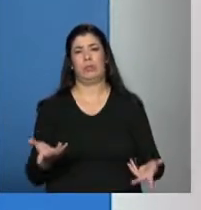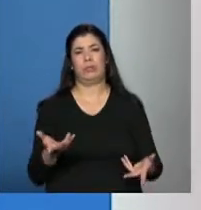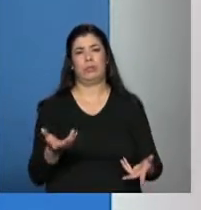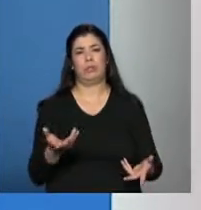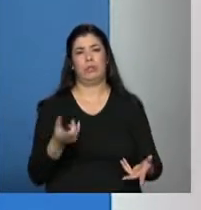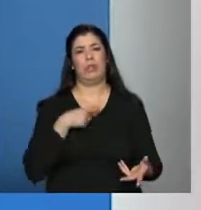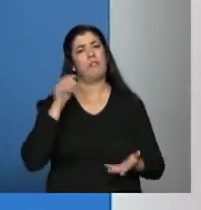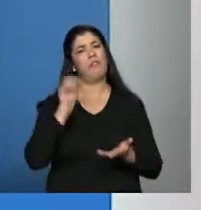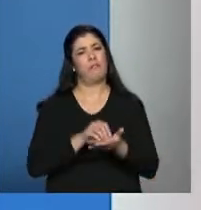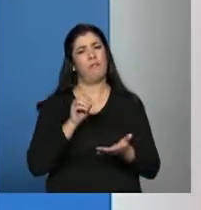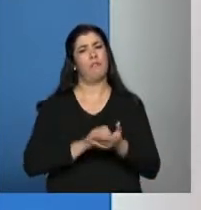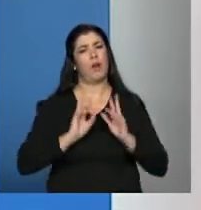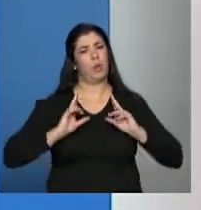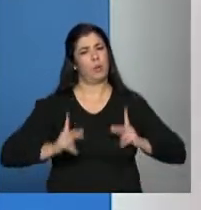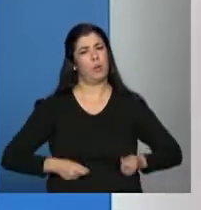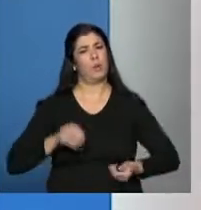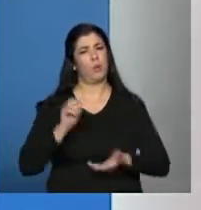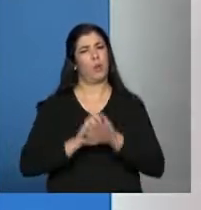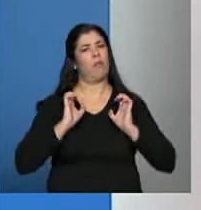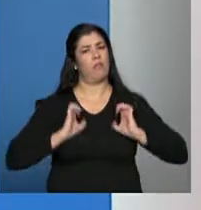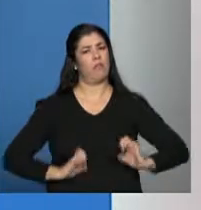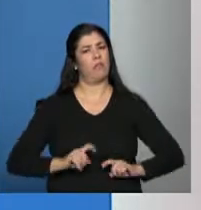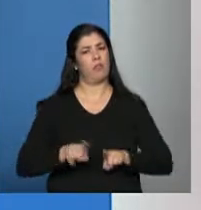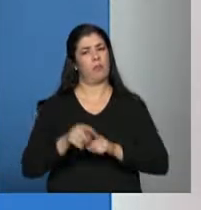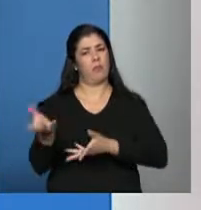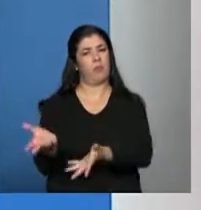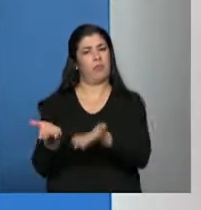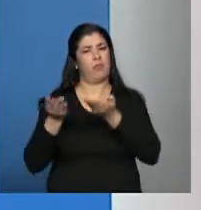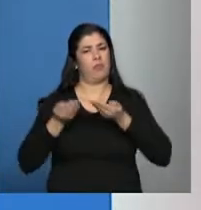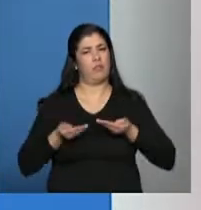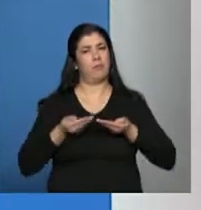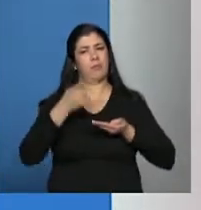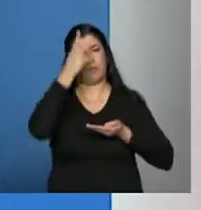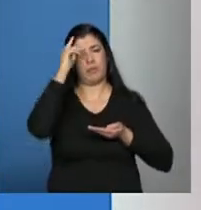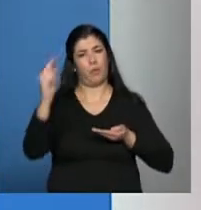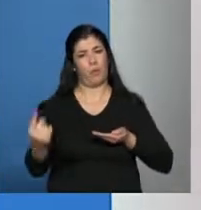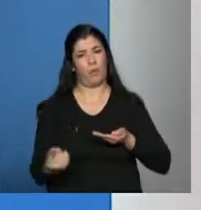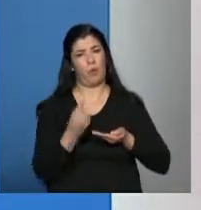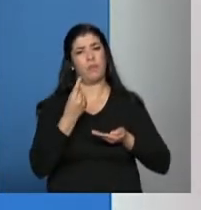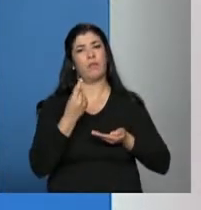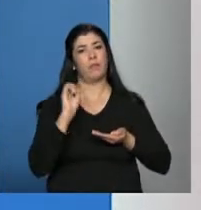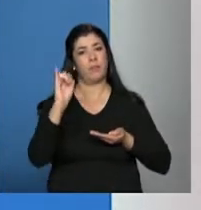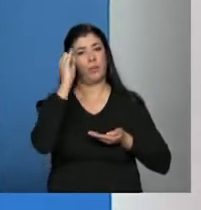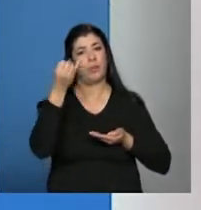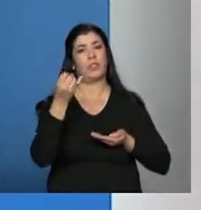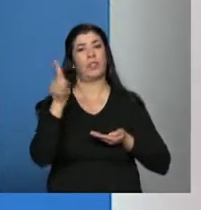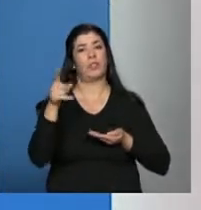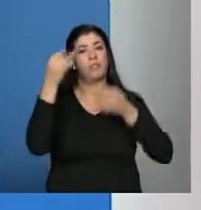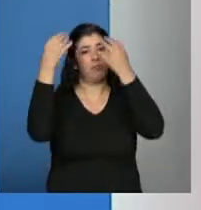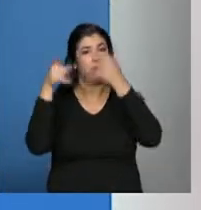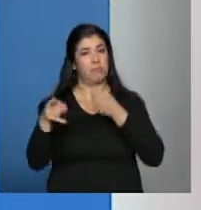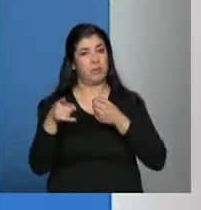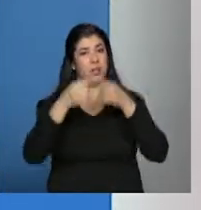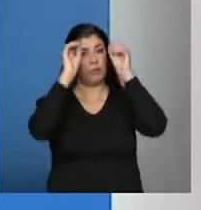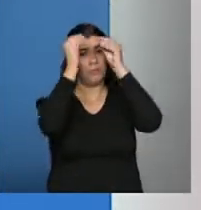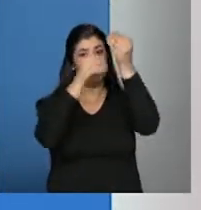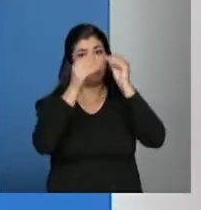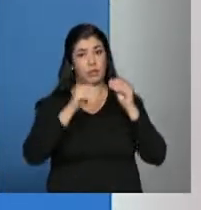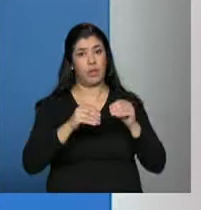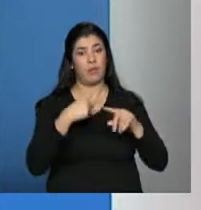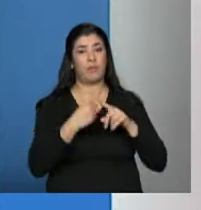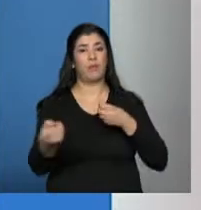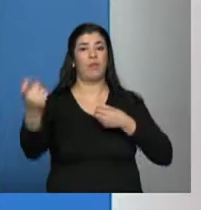humano, não é ético. Então, é muito importante que o gestor, e aqui a gente precisa fazer um apelo, gestor municipal,